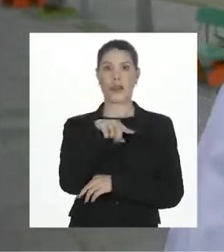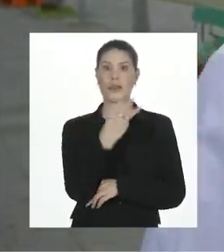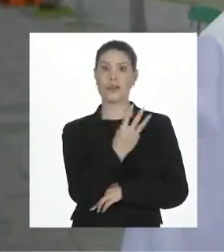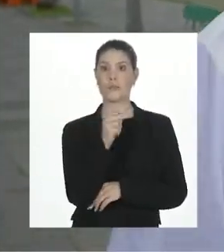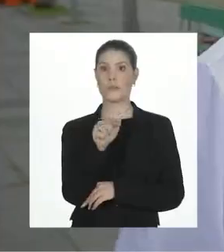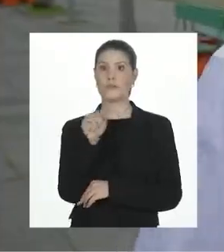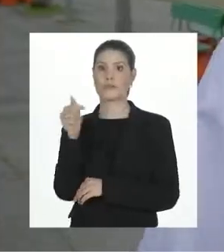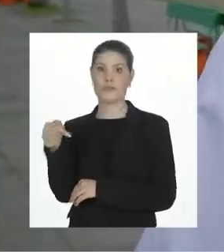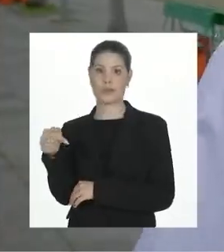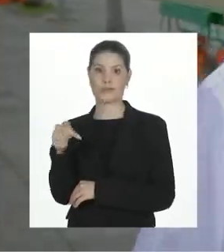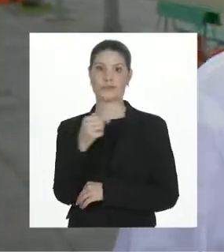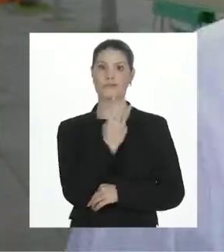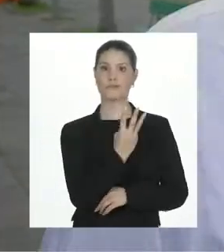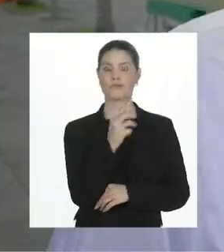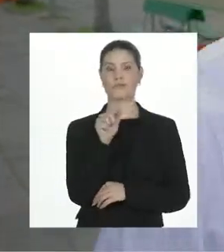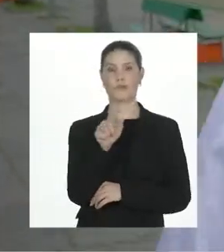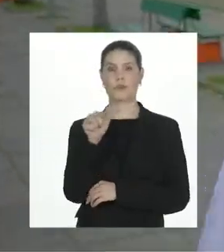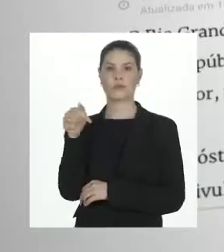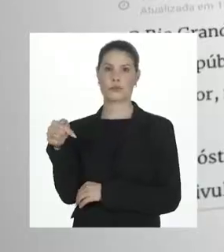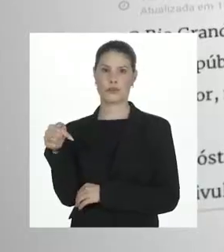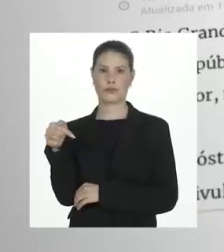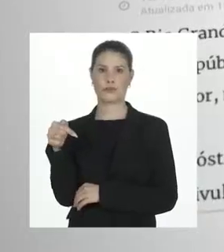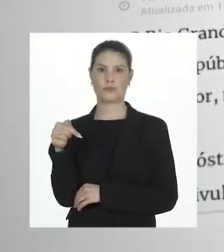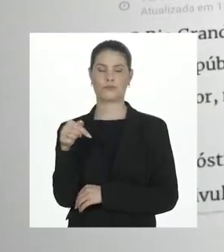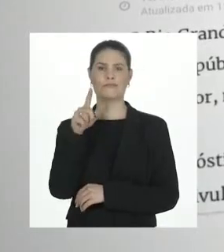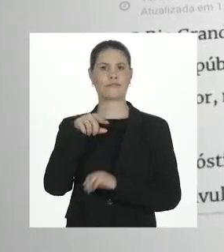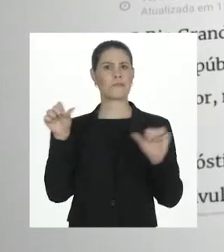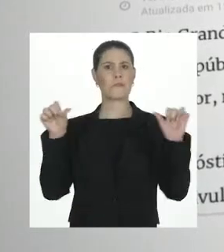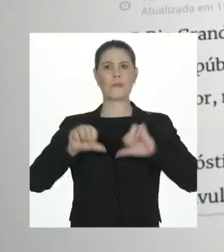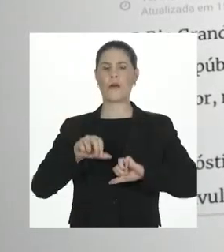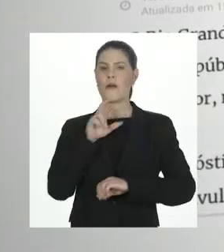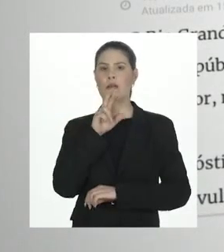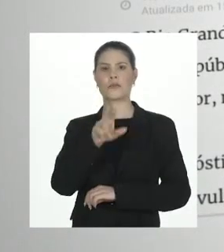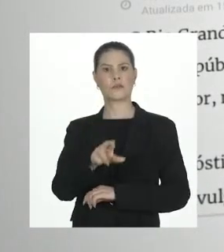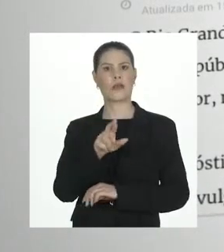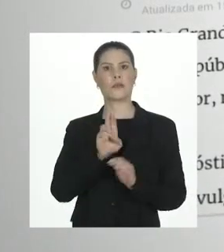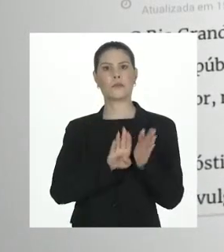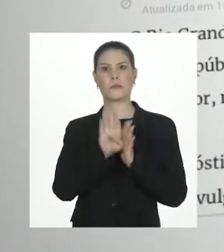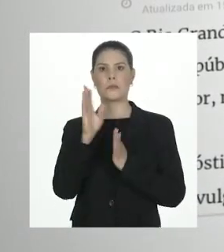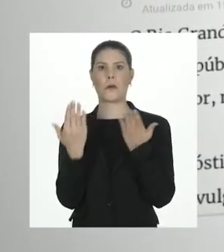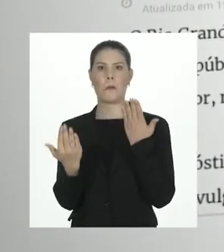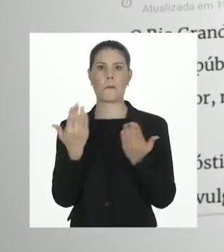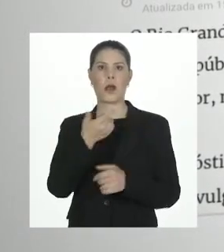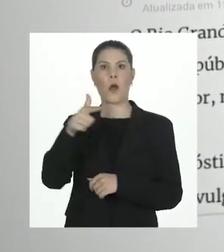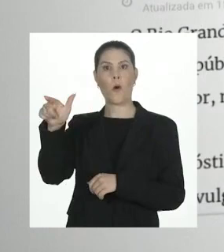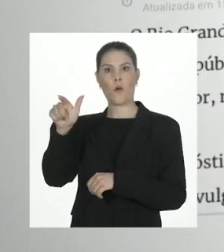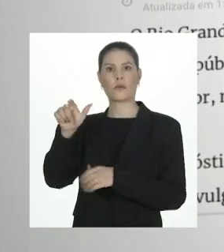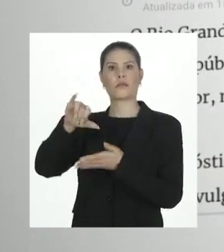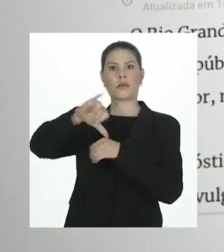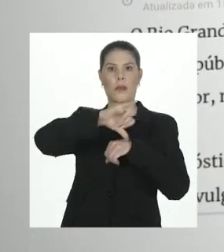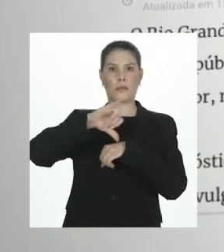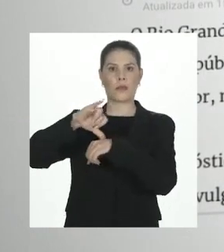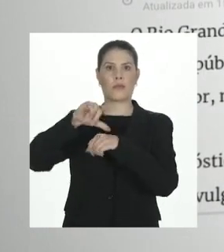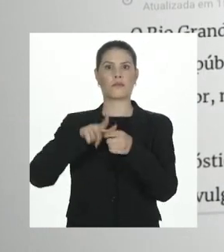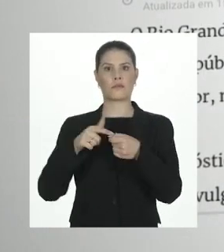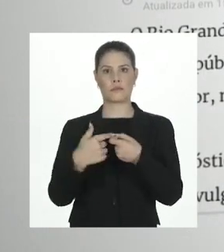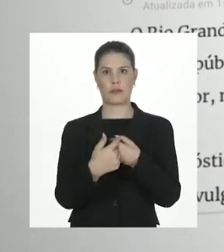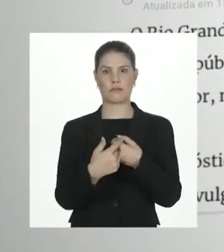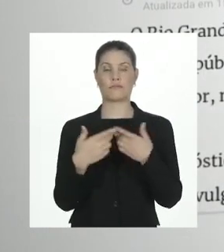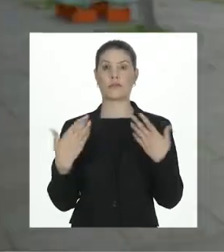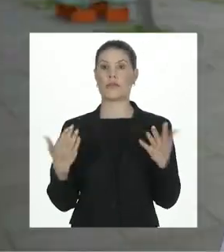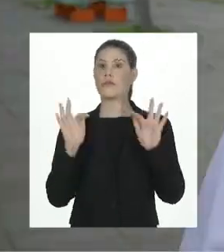de 3,7. 3,7. Um dos piores resultados no ranking nacional entre todas as capitais.